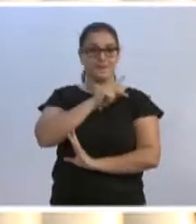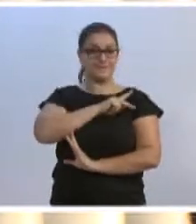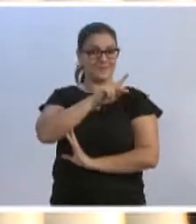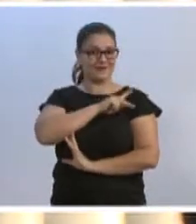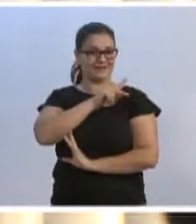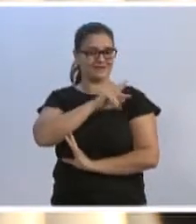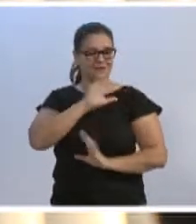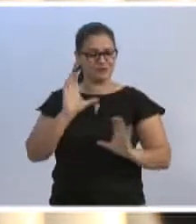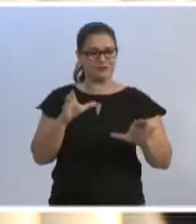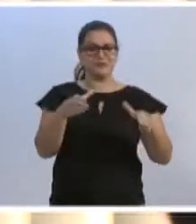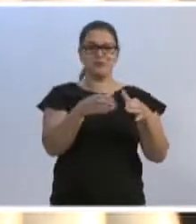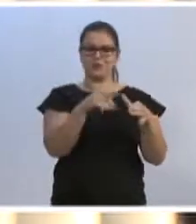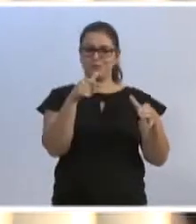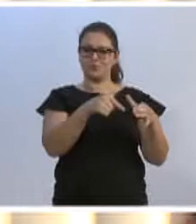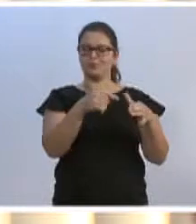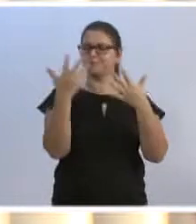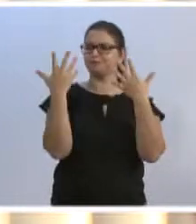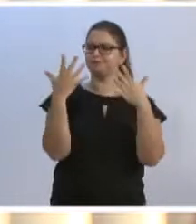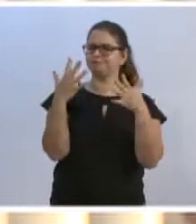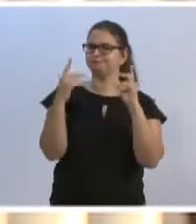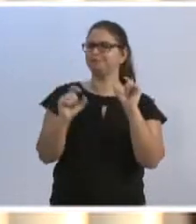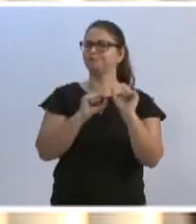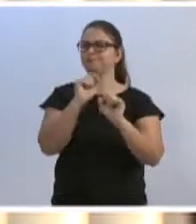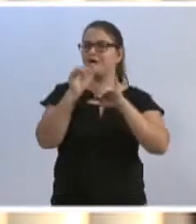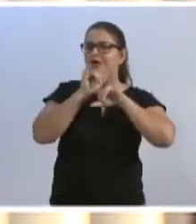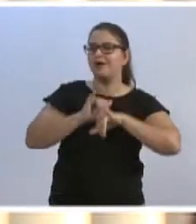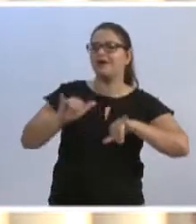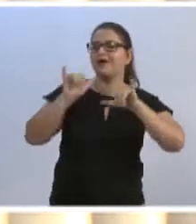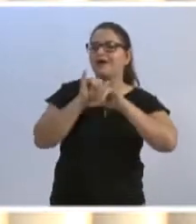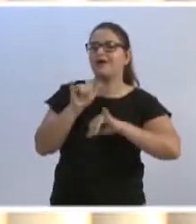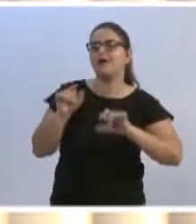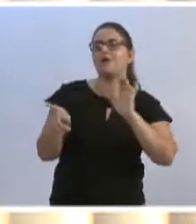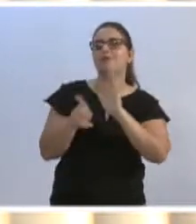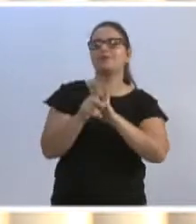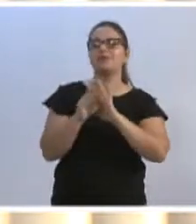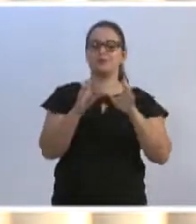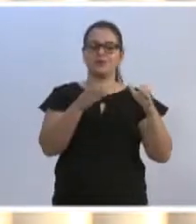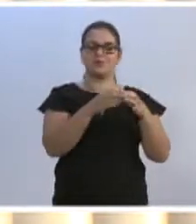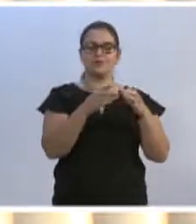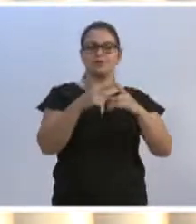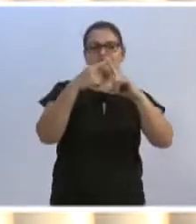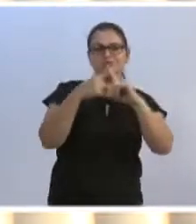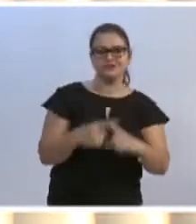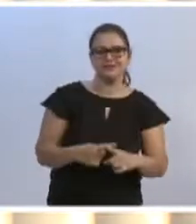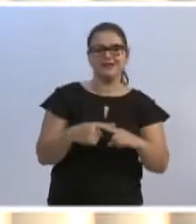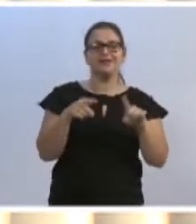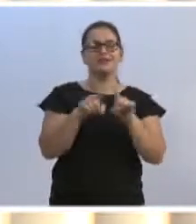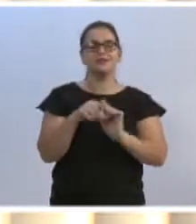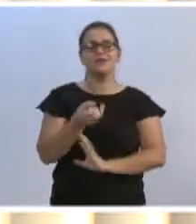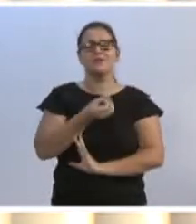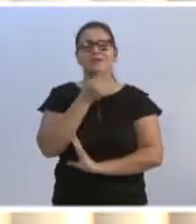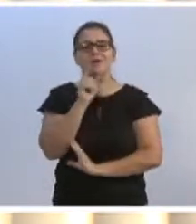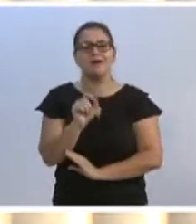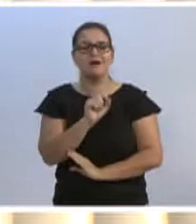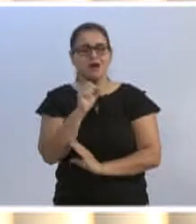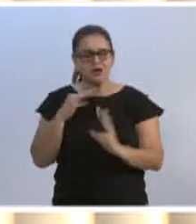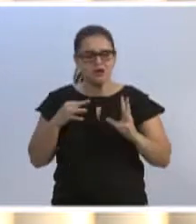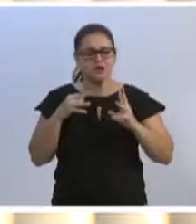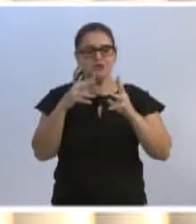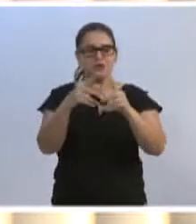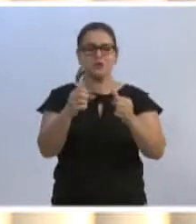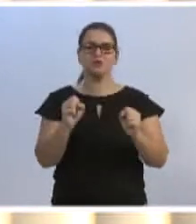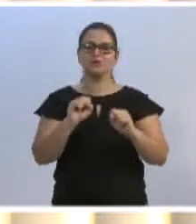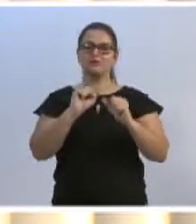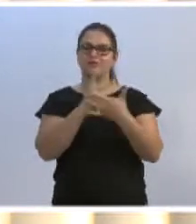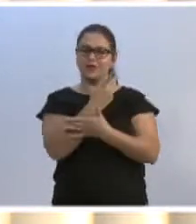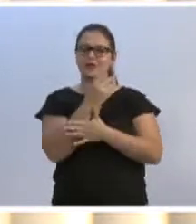da equipe, então, parabenizar, na verdade, a divulgação da questão da equipe do evento dos gincaneiros. E é sempre muito bom, todos os eventos que envolvem